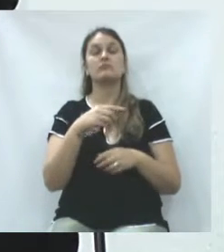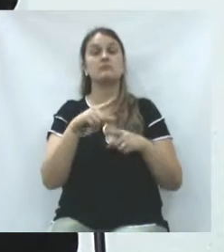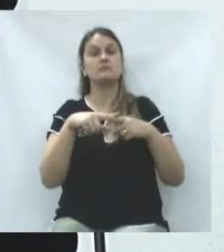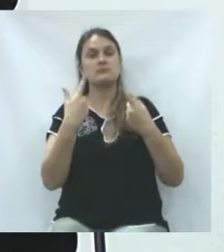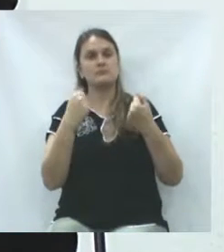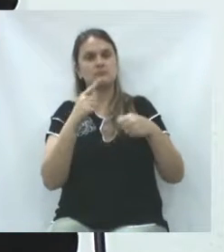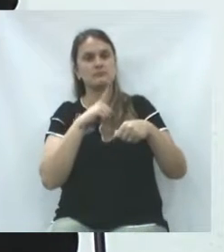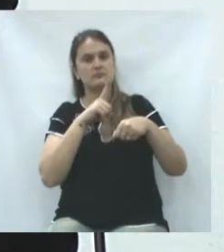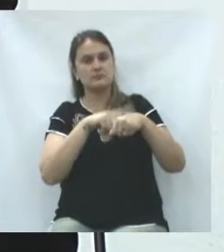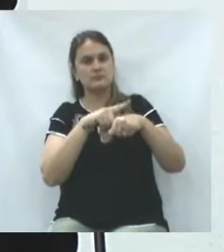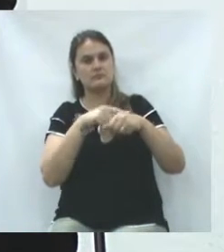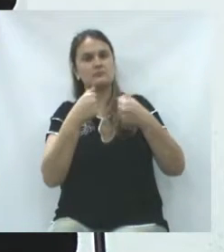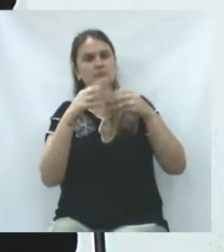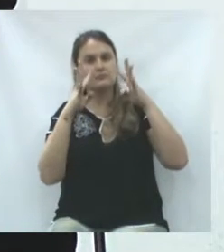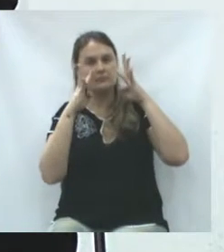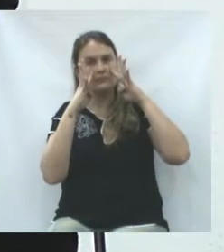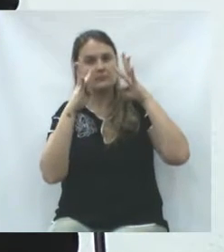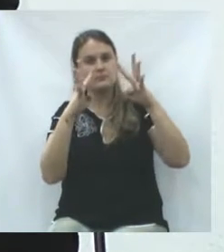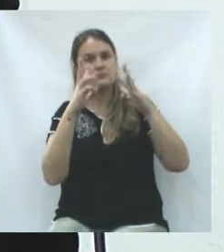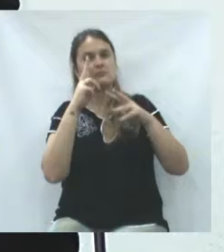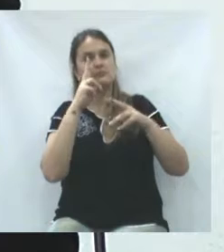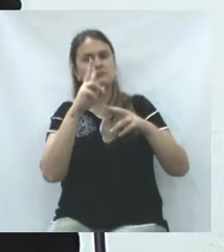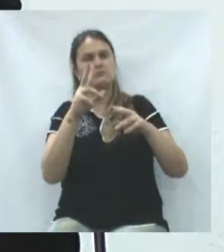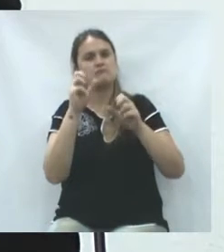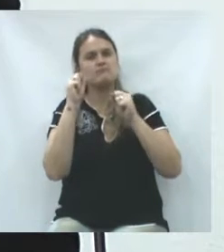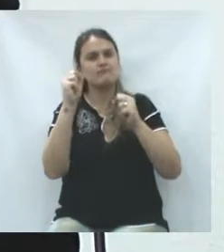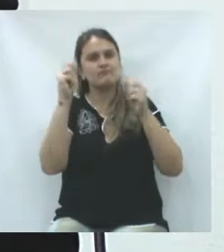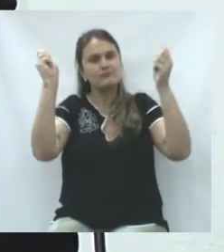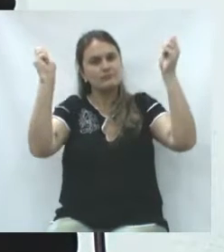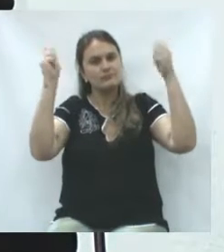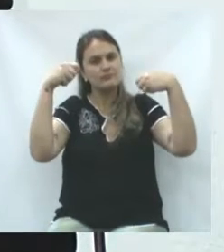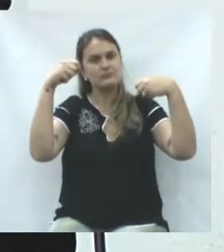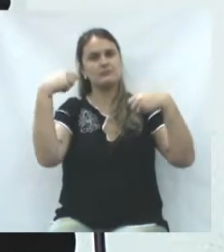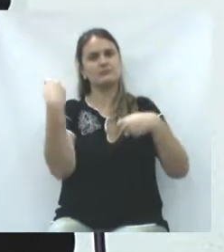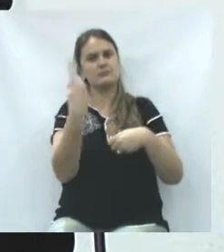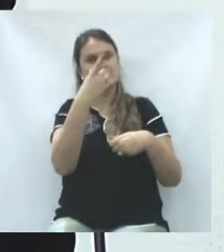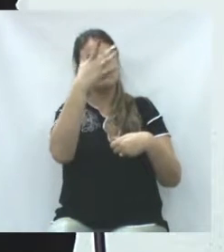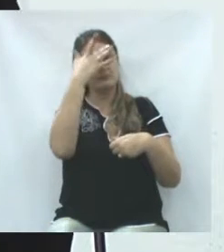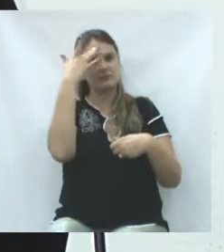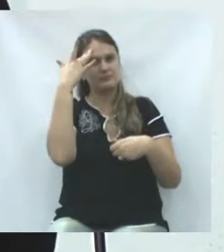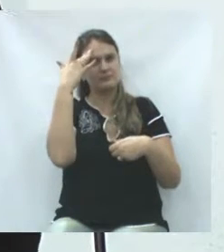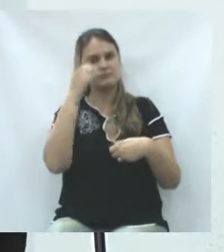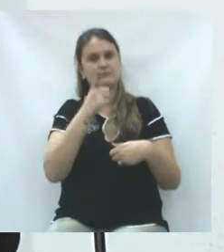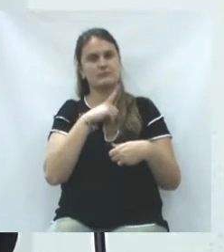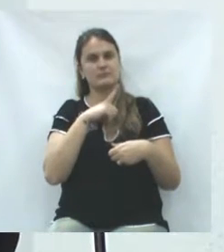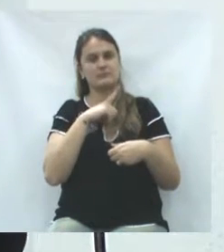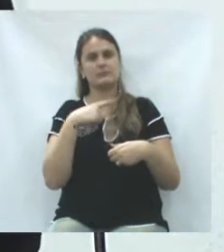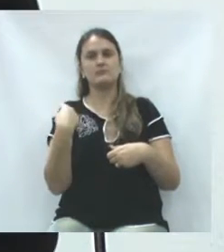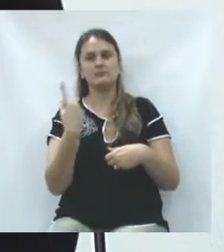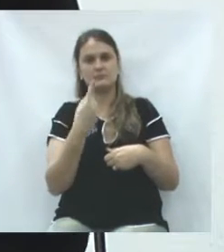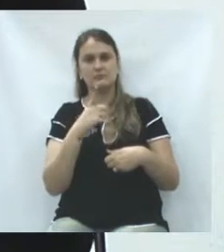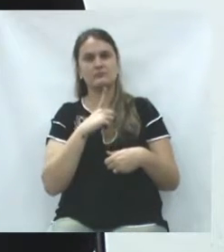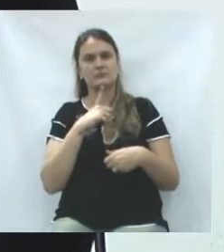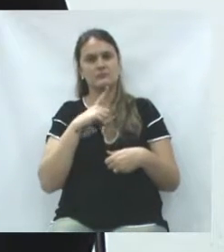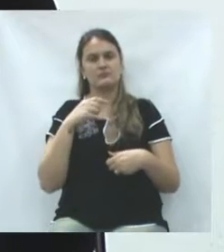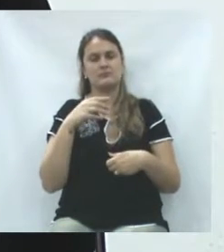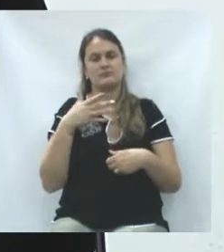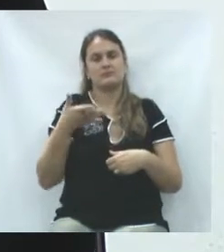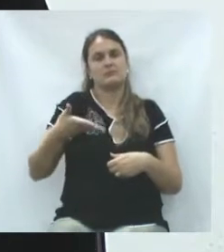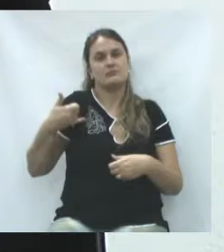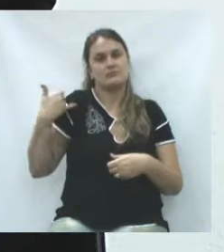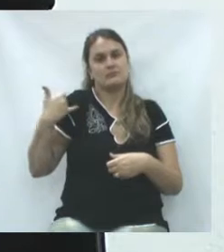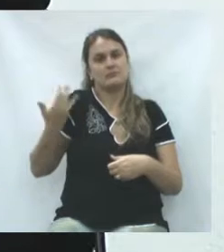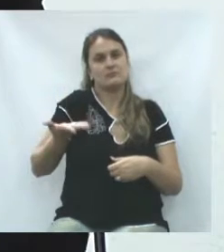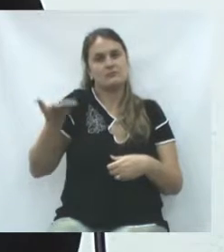Mas precisa ter tempo e atenção, para vermos o poder e a capacidade que temos. Para nós, que já temos um pouco mais de